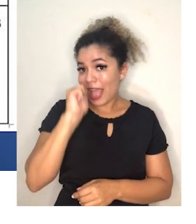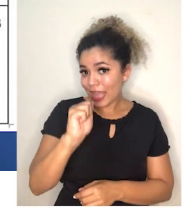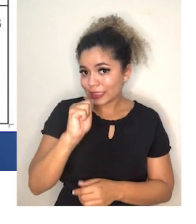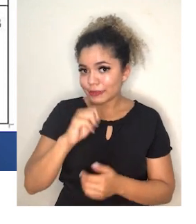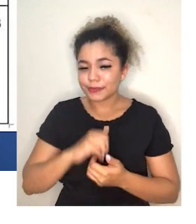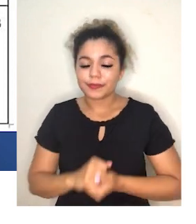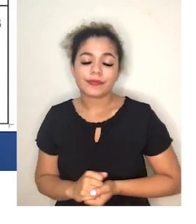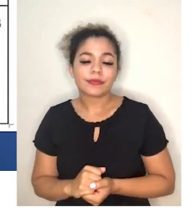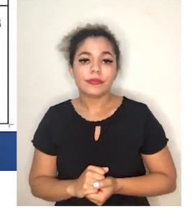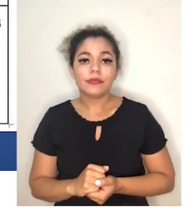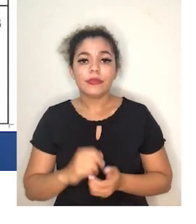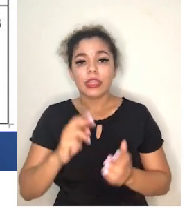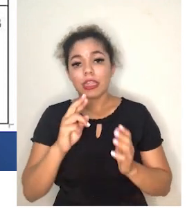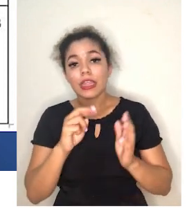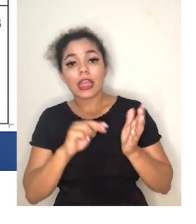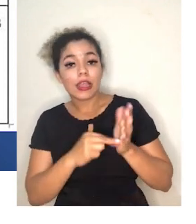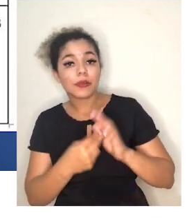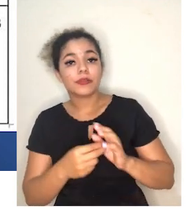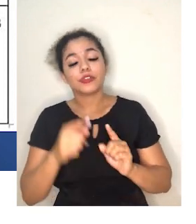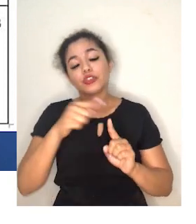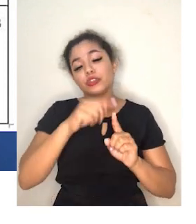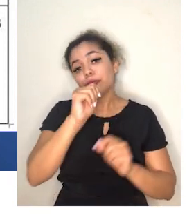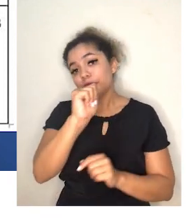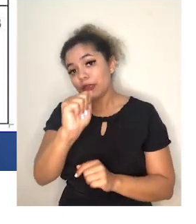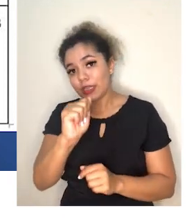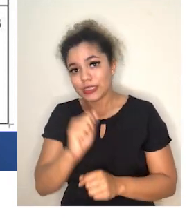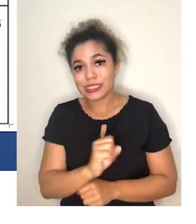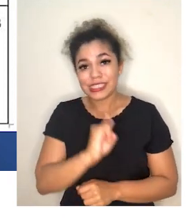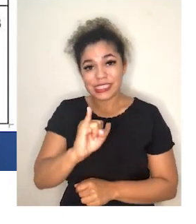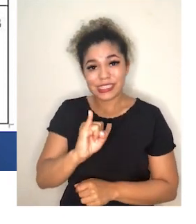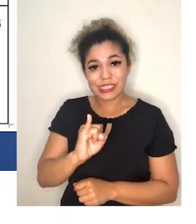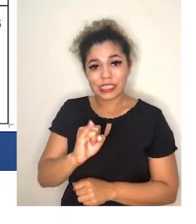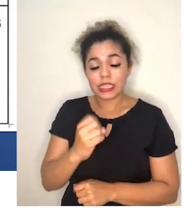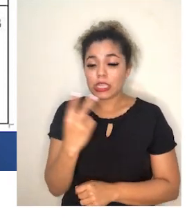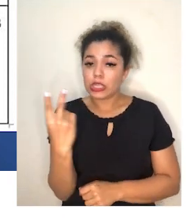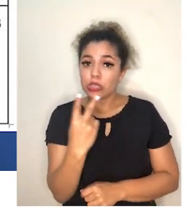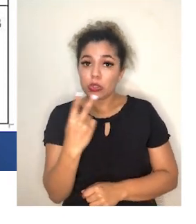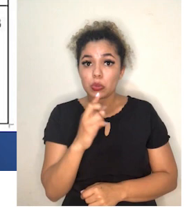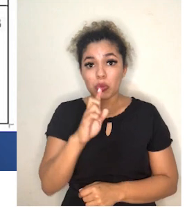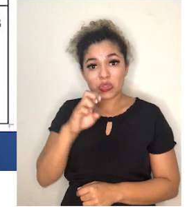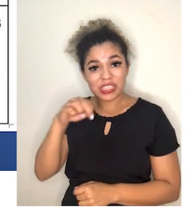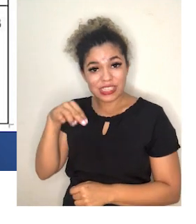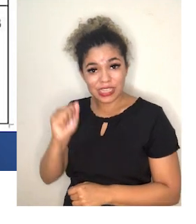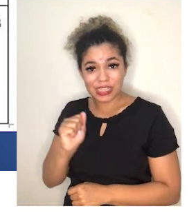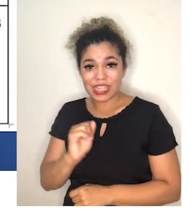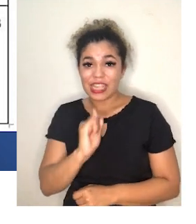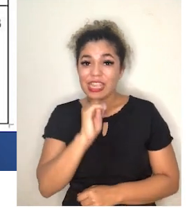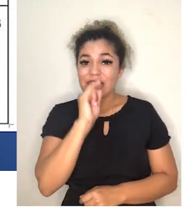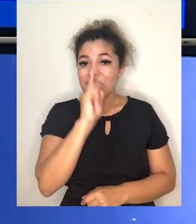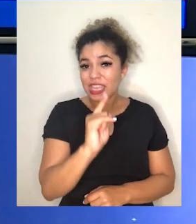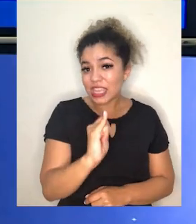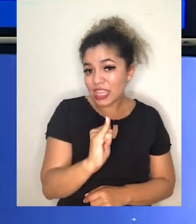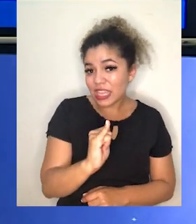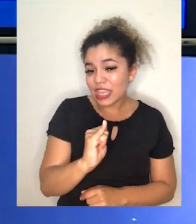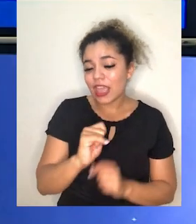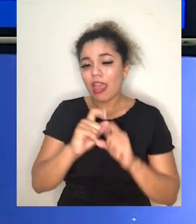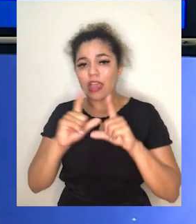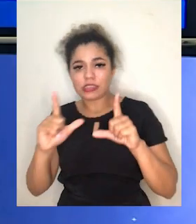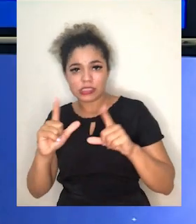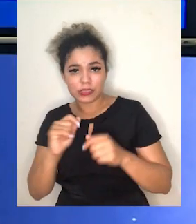Aqui nós temos a representação do indivíduo do tipo A. Se ele recebe esses dois genes, iazão, iazão,